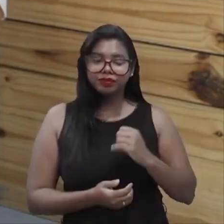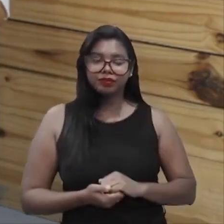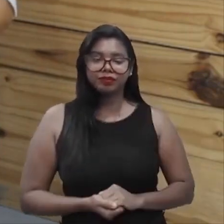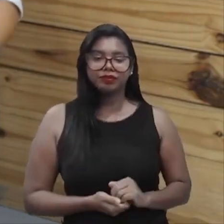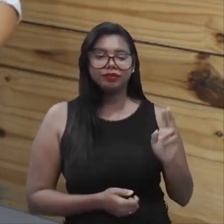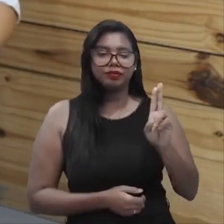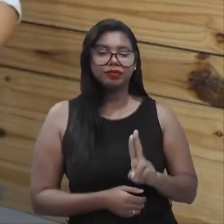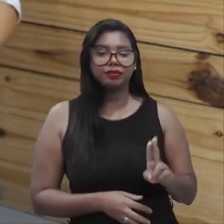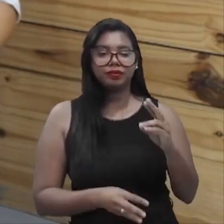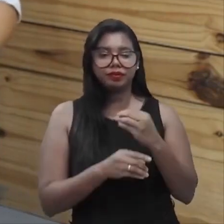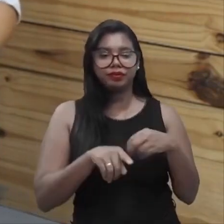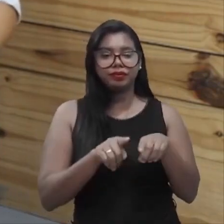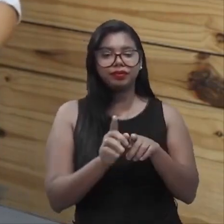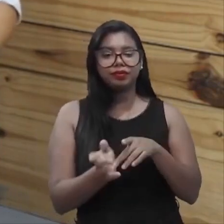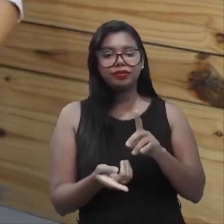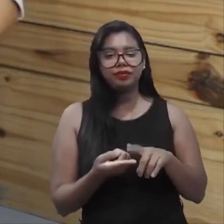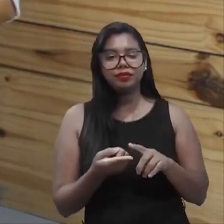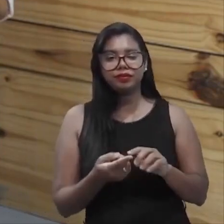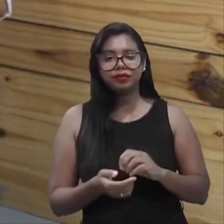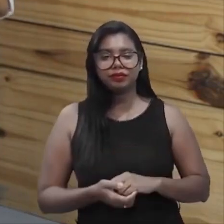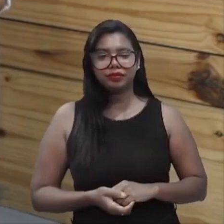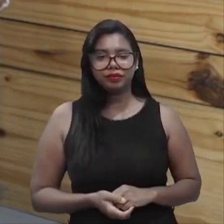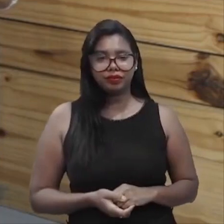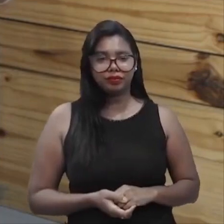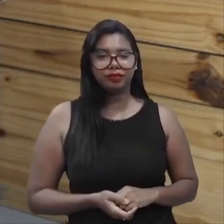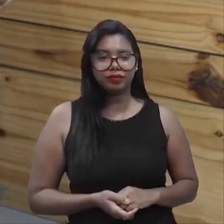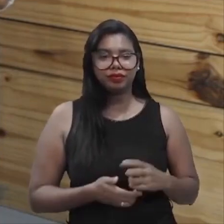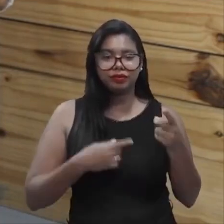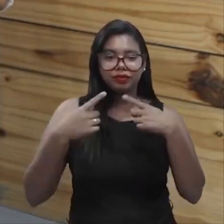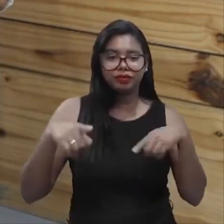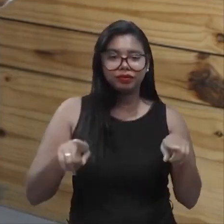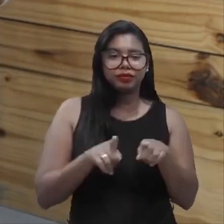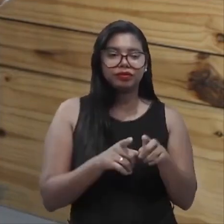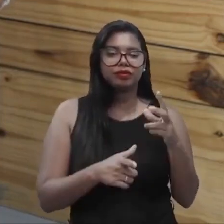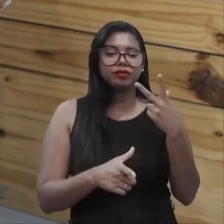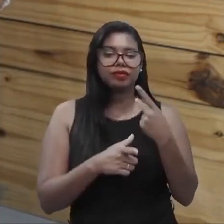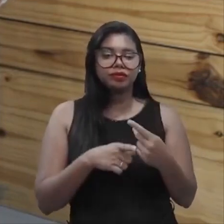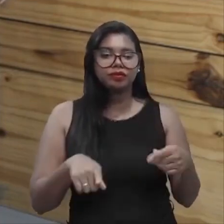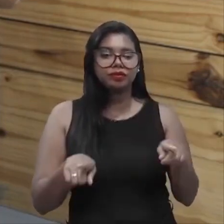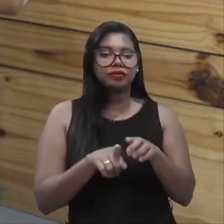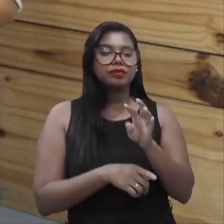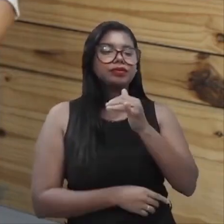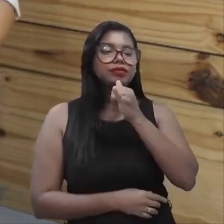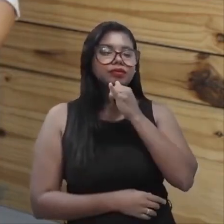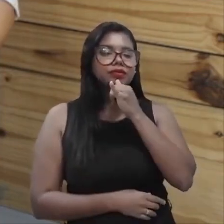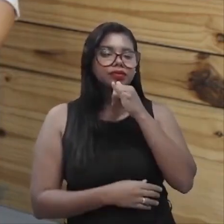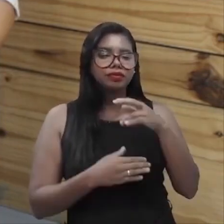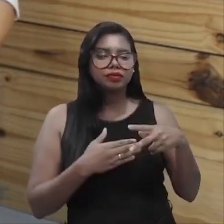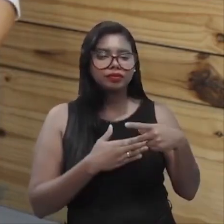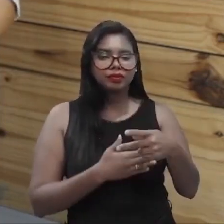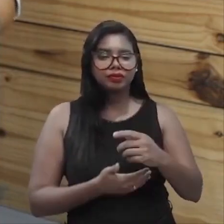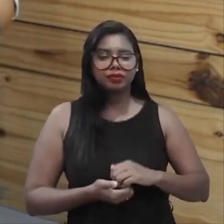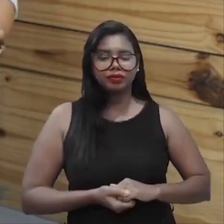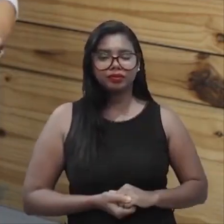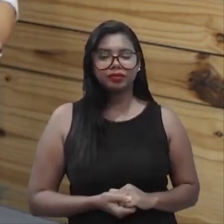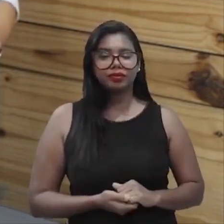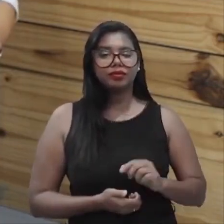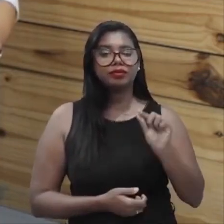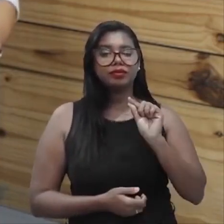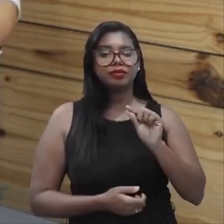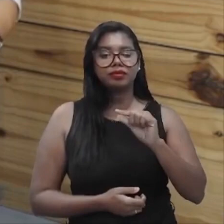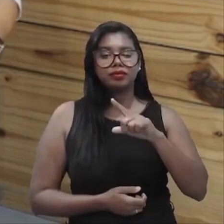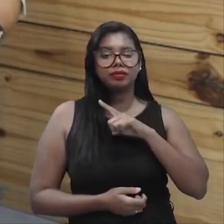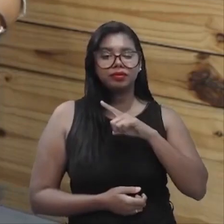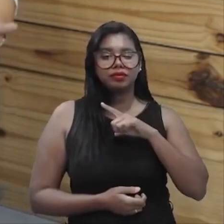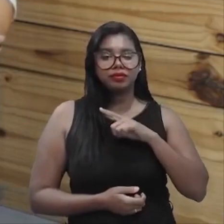muito no nosso meio operacional, que diz o seguinte, o discurso convence, mas o exemplo é que arrasta. Então, quem é que tem